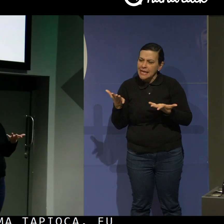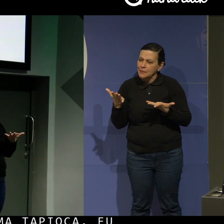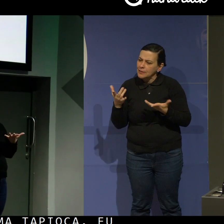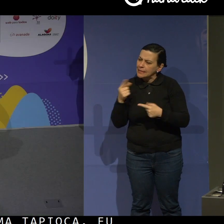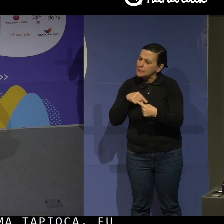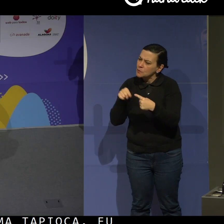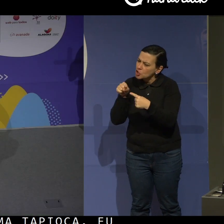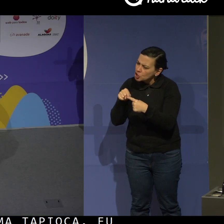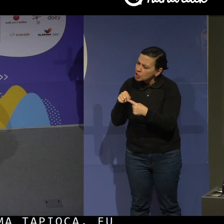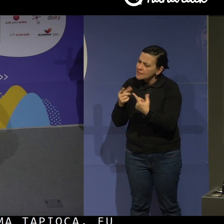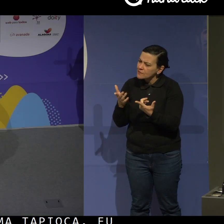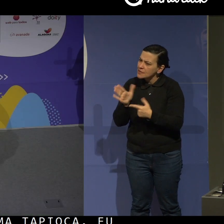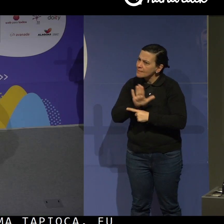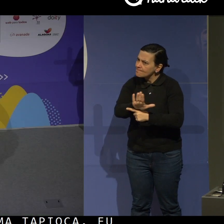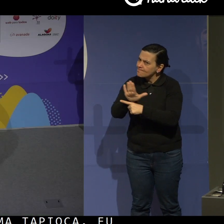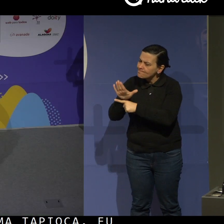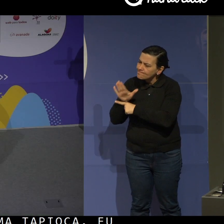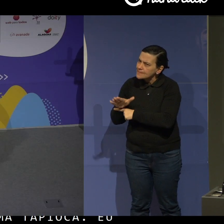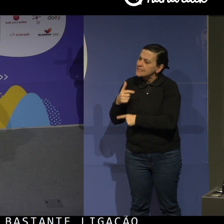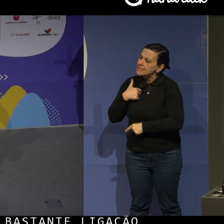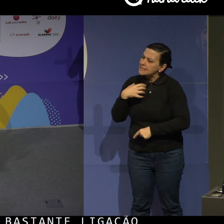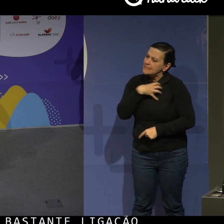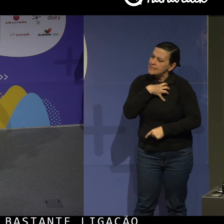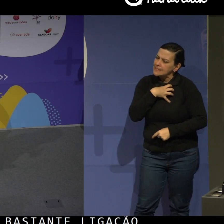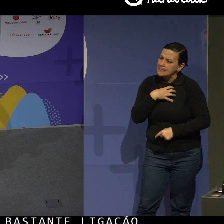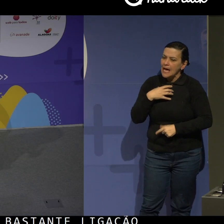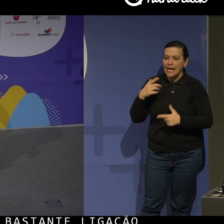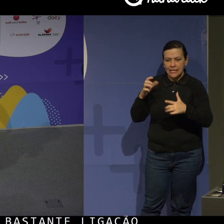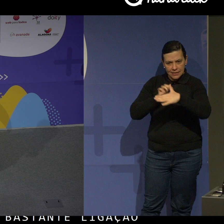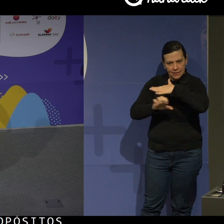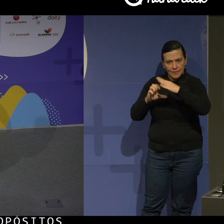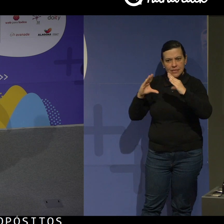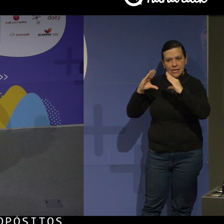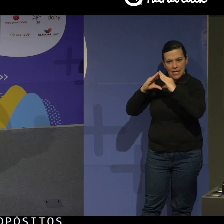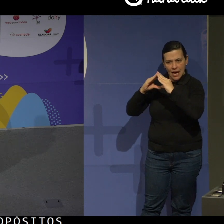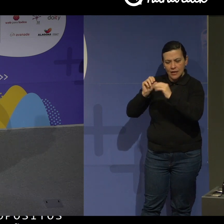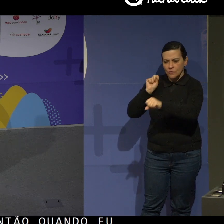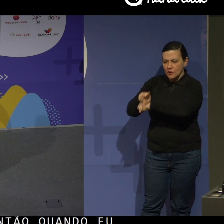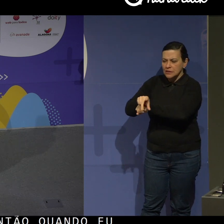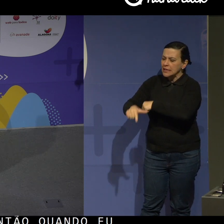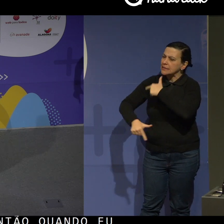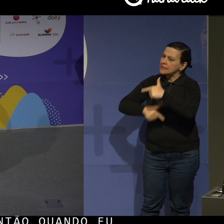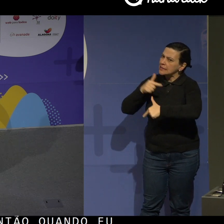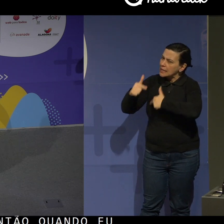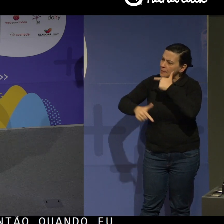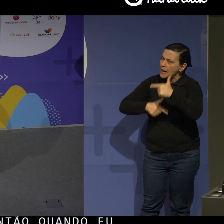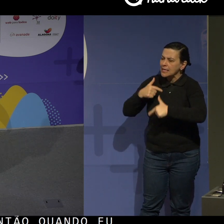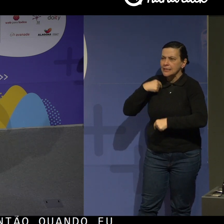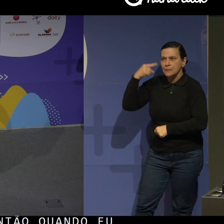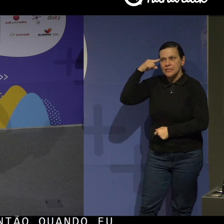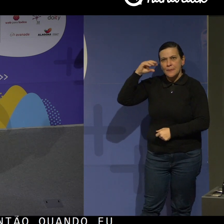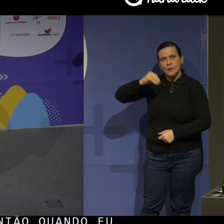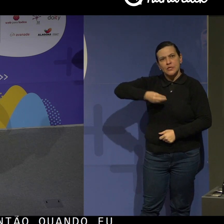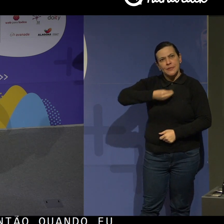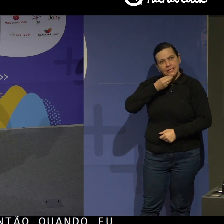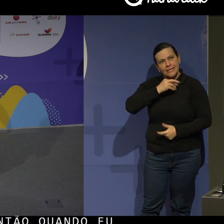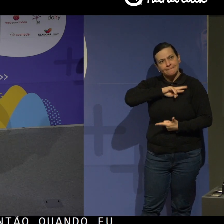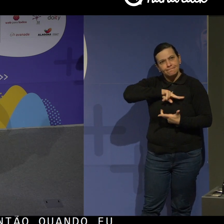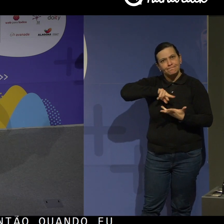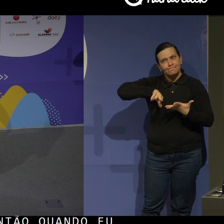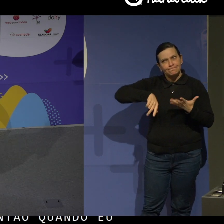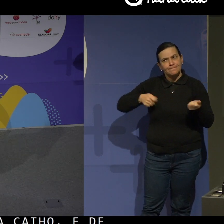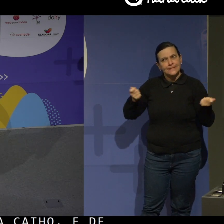humanitários, então, quando fui trabalhar na Cato e, de repente, tive a possibilidade de começar a